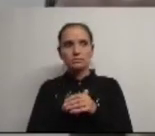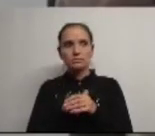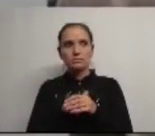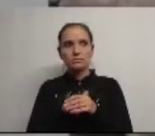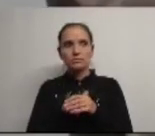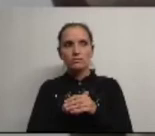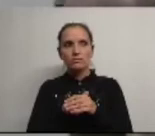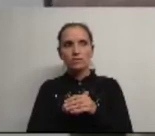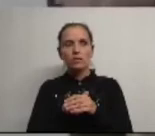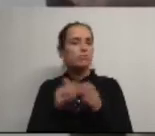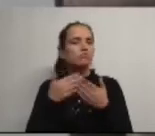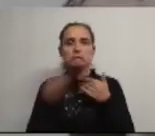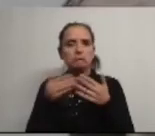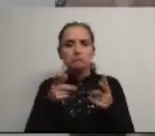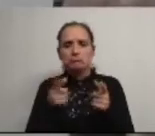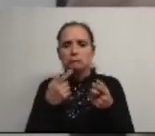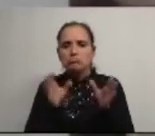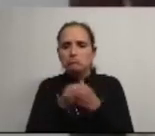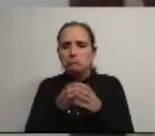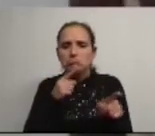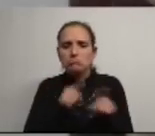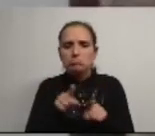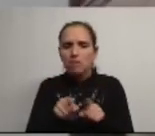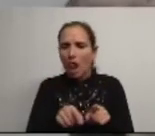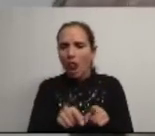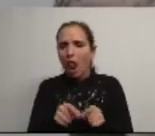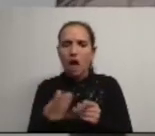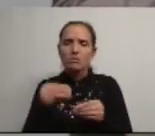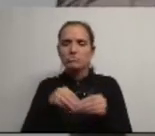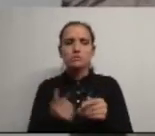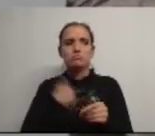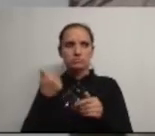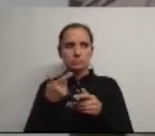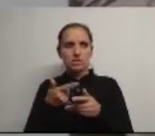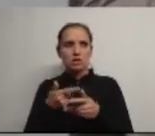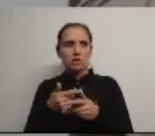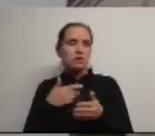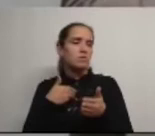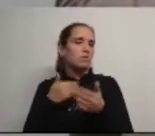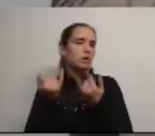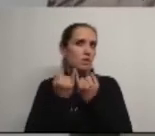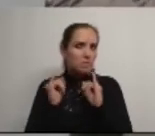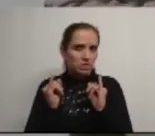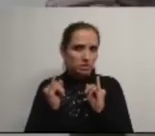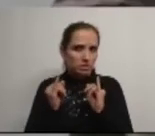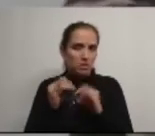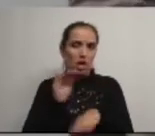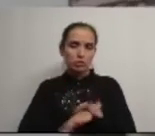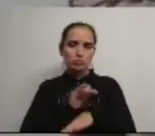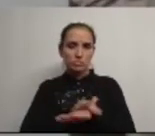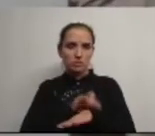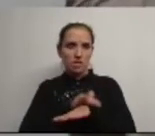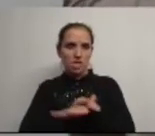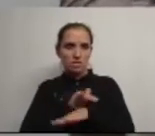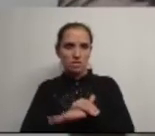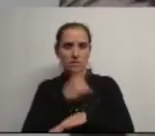independentemente do partido político pelo qual estes autarcas foram eleitos independentemente do grau de responsabilidade